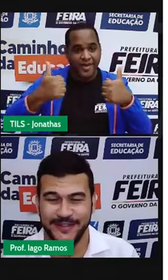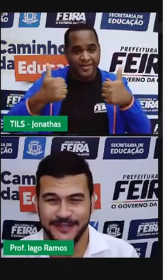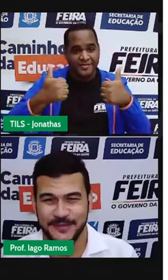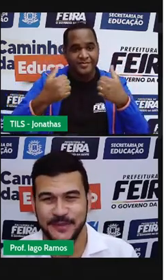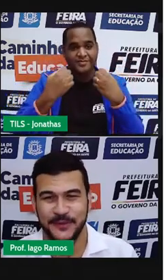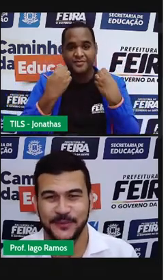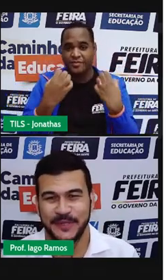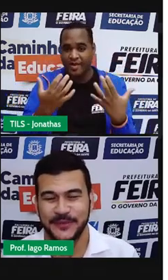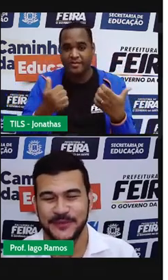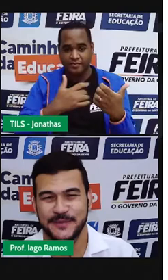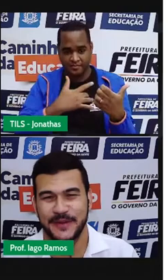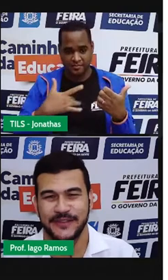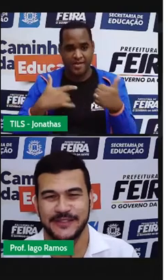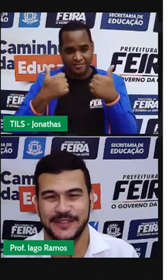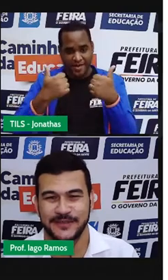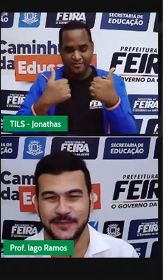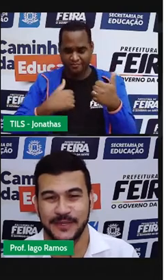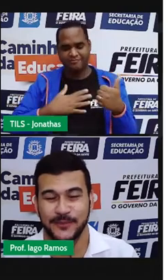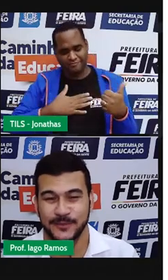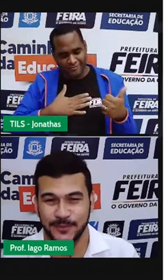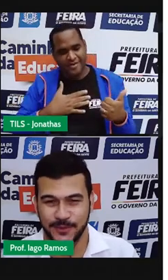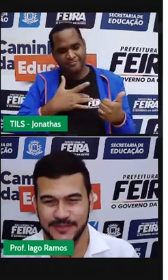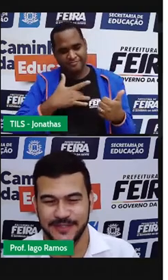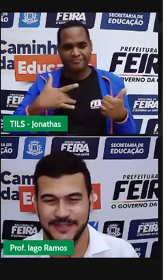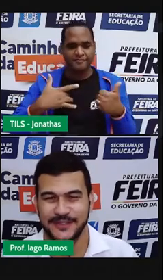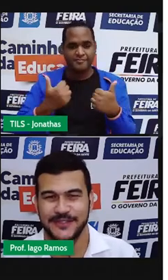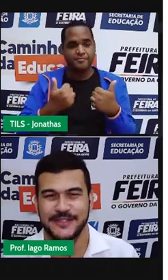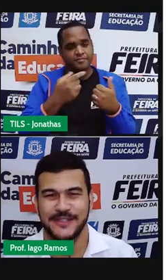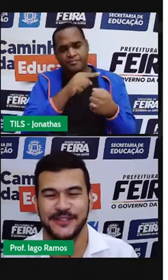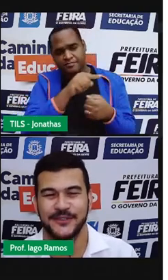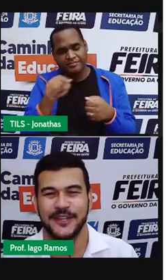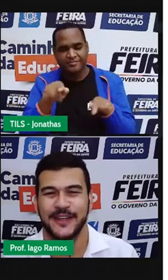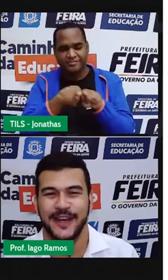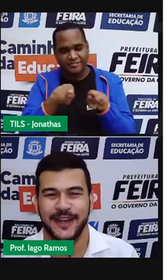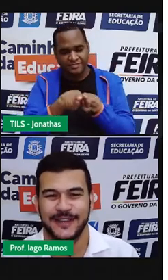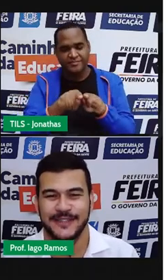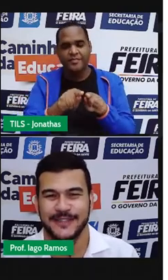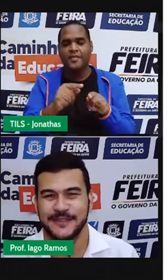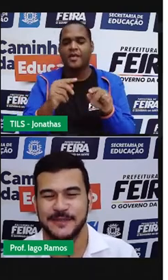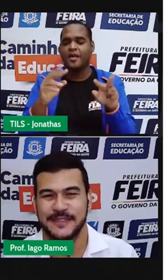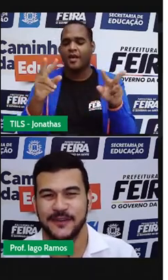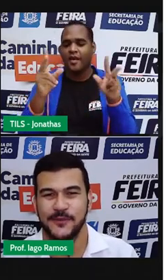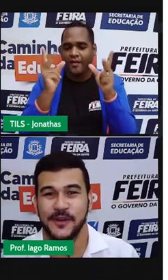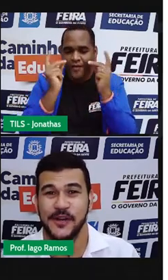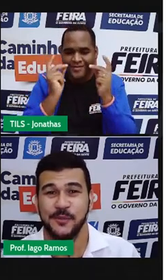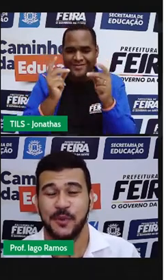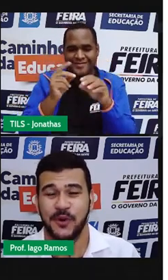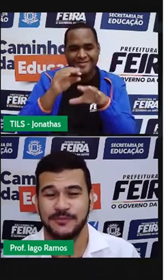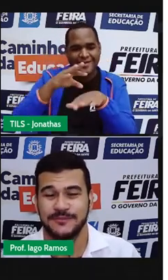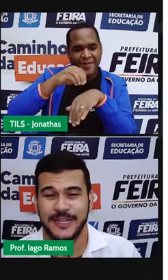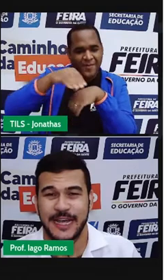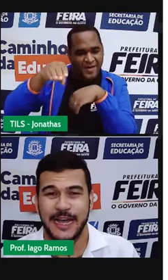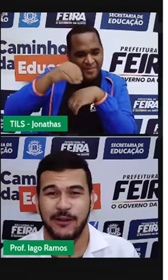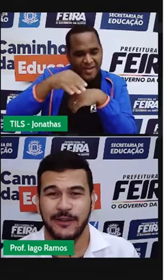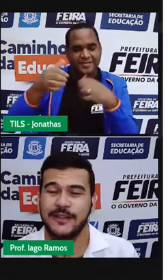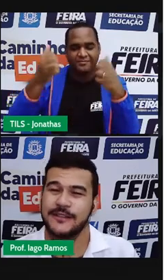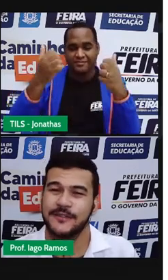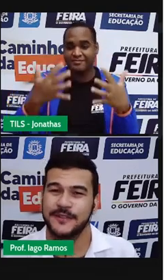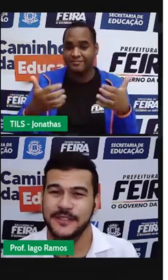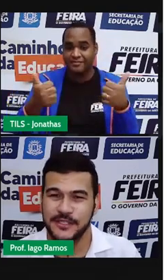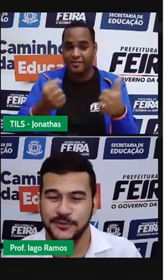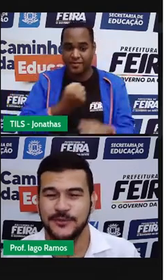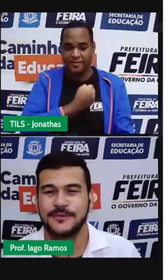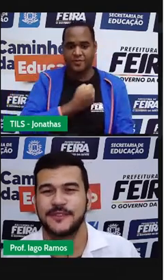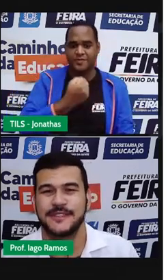bem? Tudo bem comigo? Espero que estejam bem com todos que estão assistindo a essa transmissão. Bom, aula